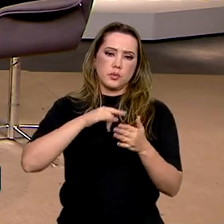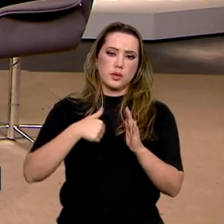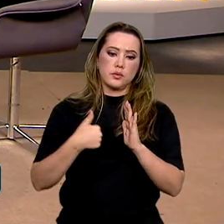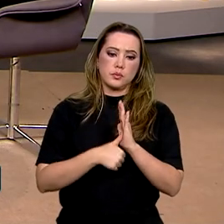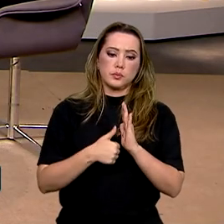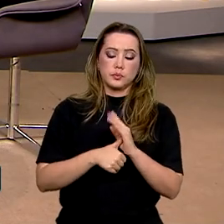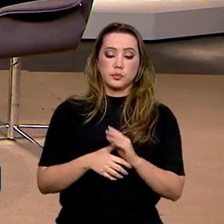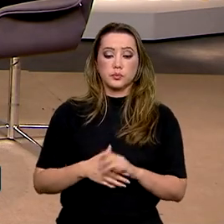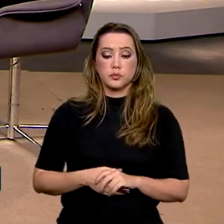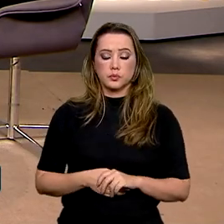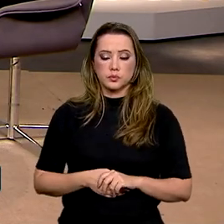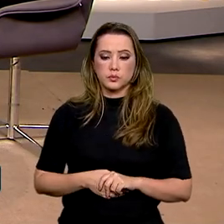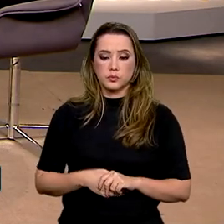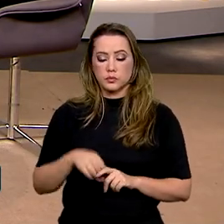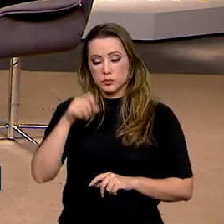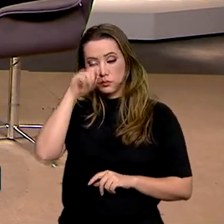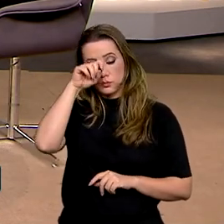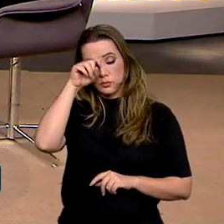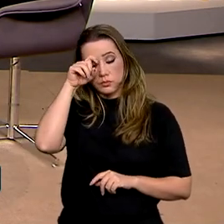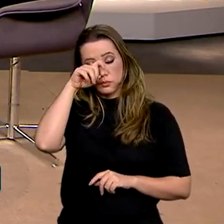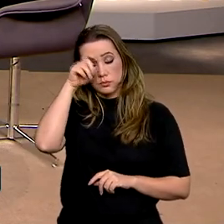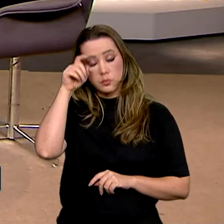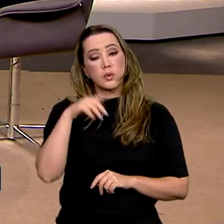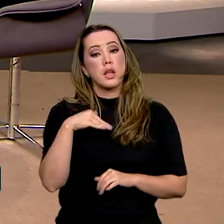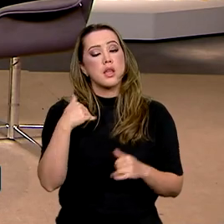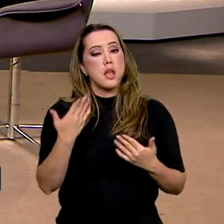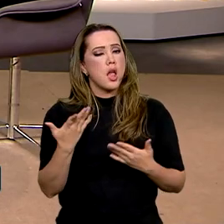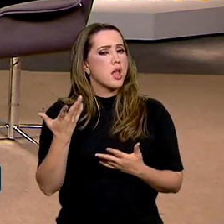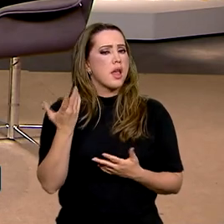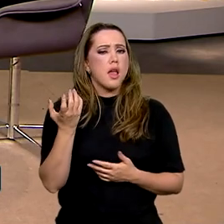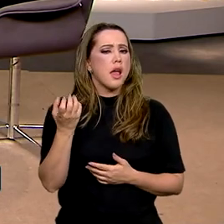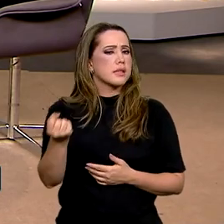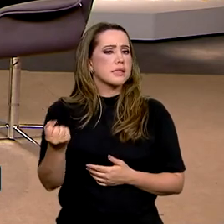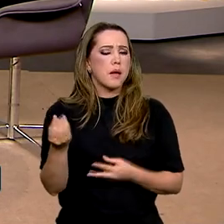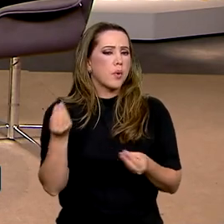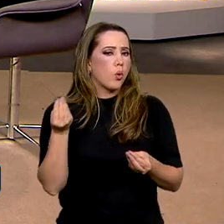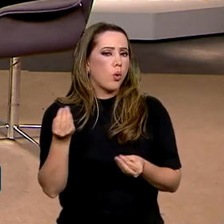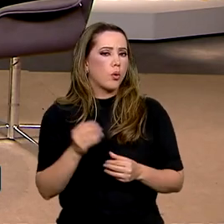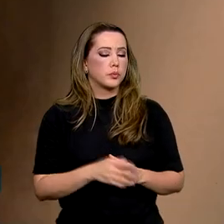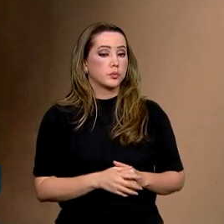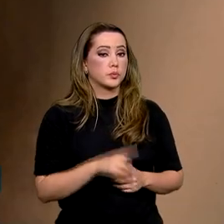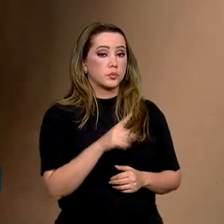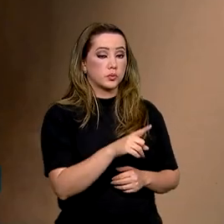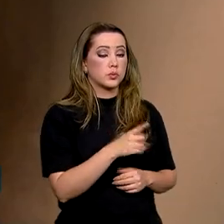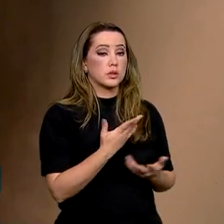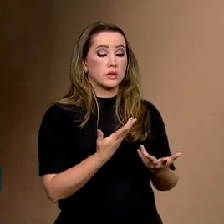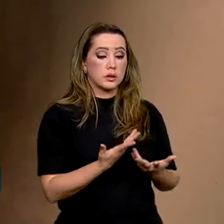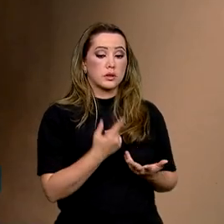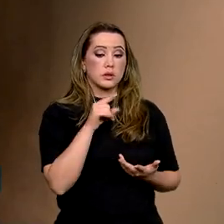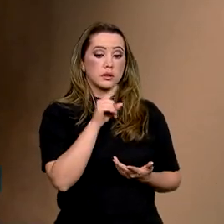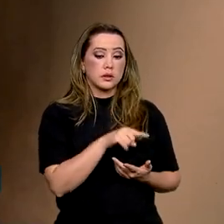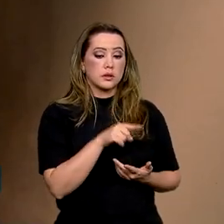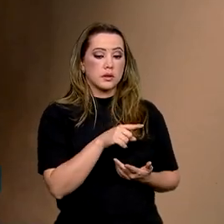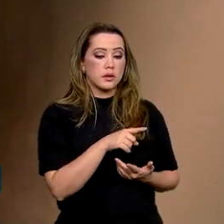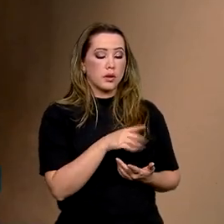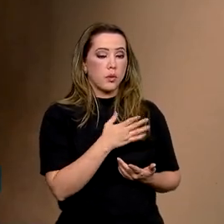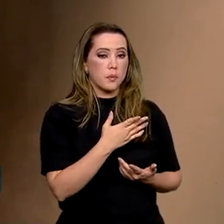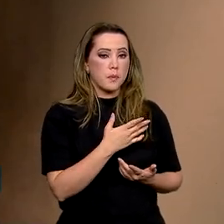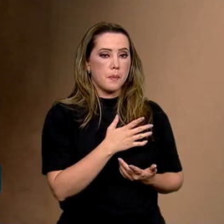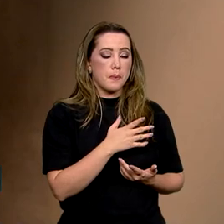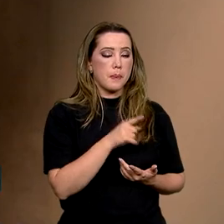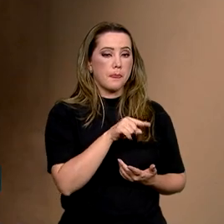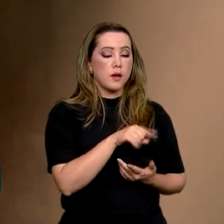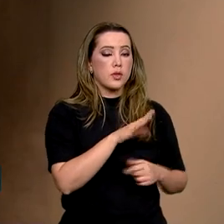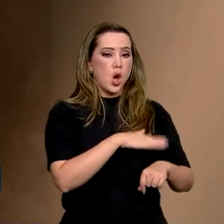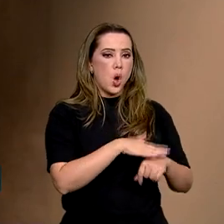receber a carteira, o Ministério que entra em contato? Não, na hora que ele bota os dados, ele tem o contato que ele deseja